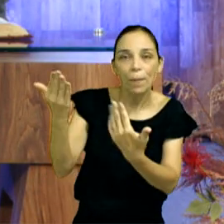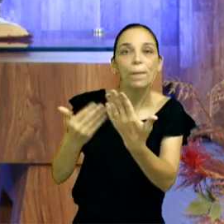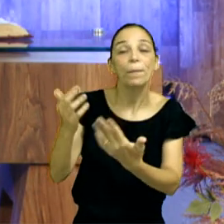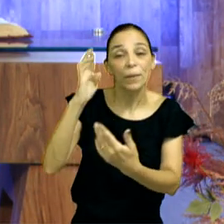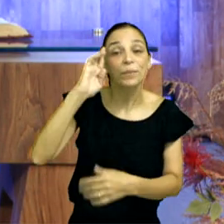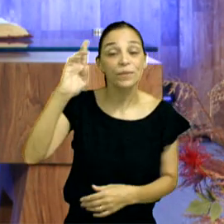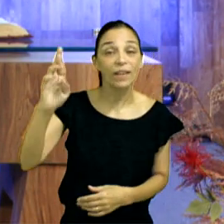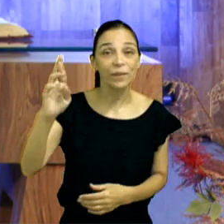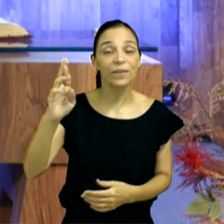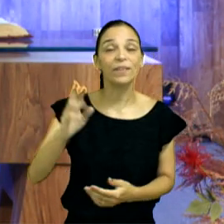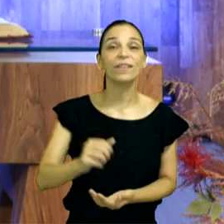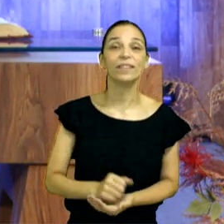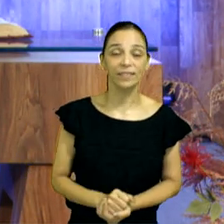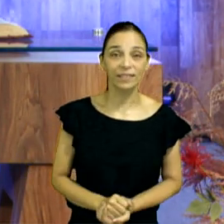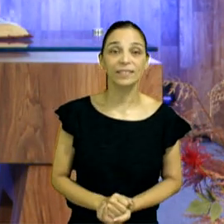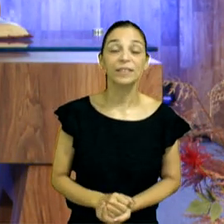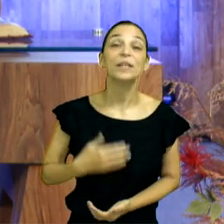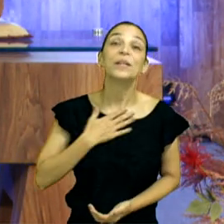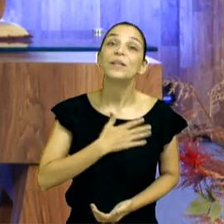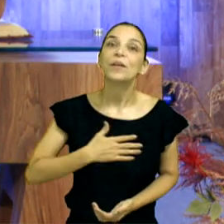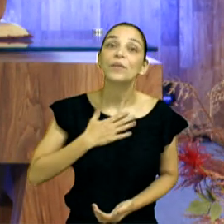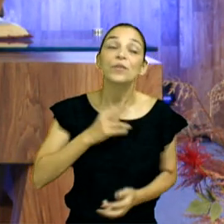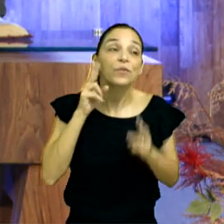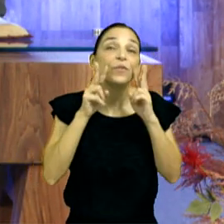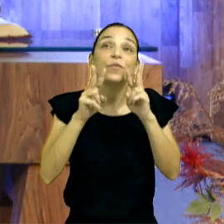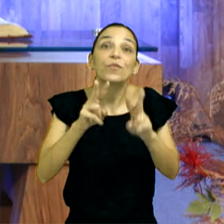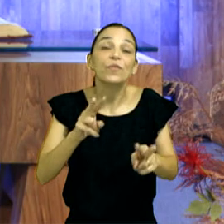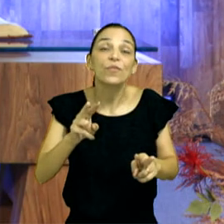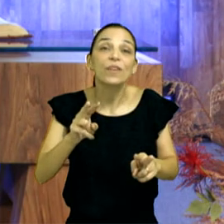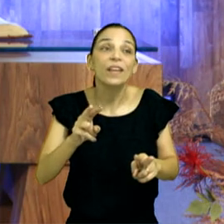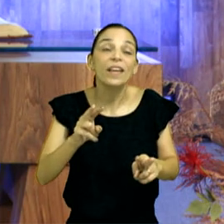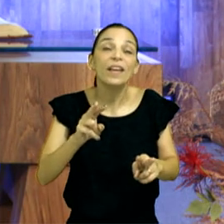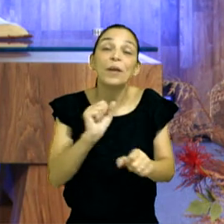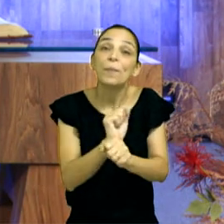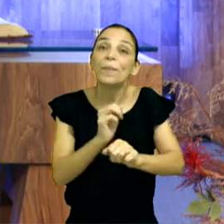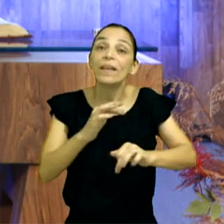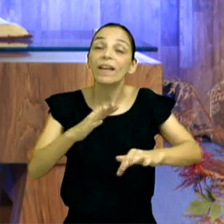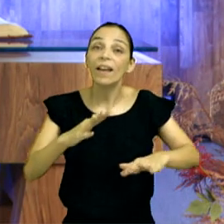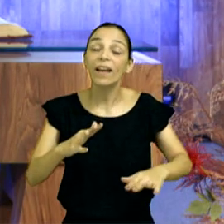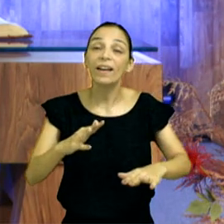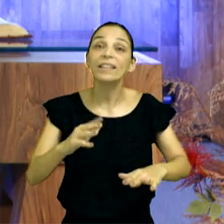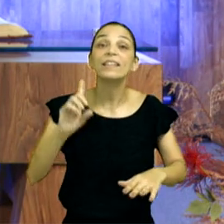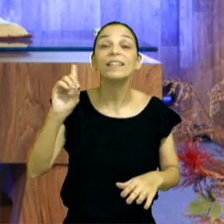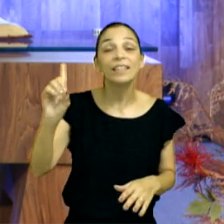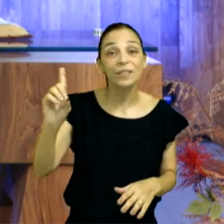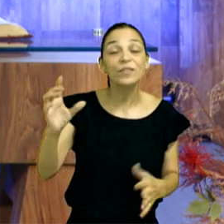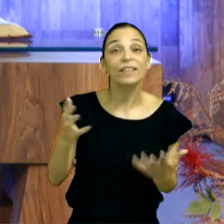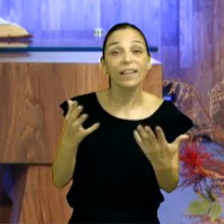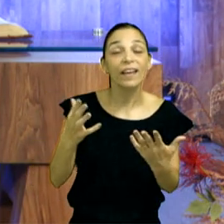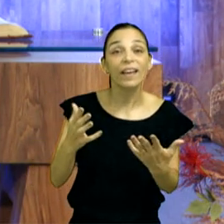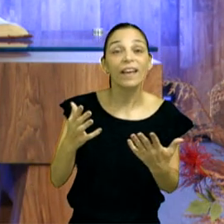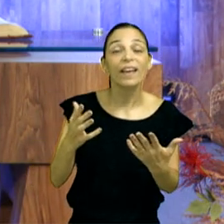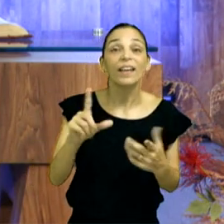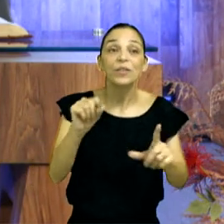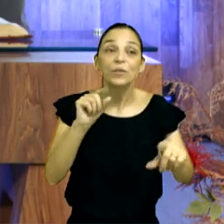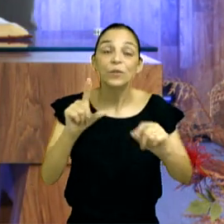preservar a saúde, ver os milagres do Senhor nessa área, mas ele quer participar também daquelas pequenas decisões da tua vida,